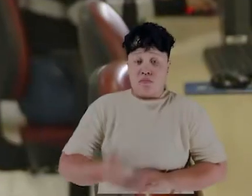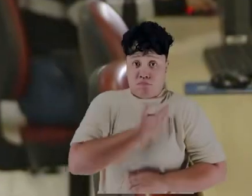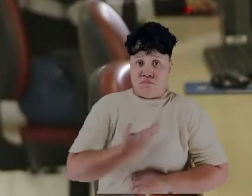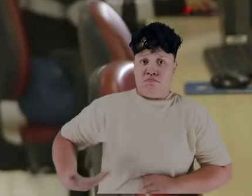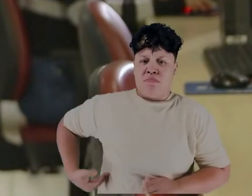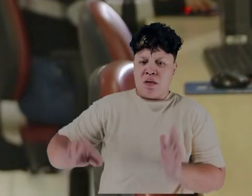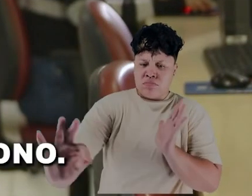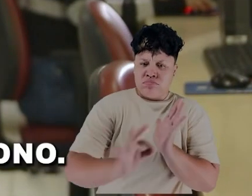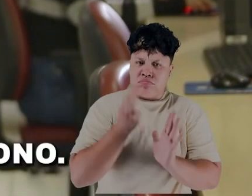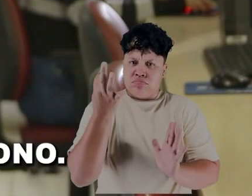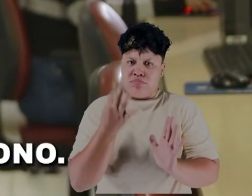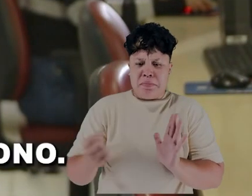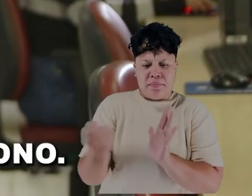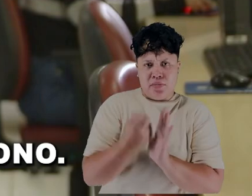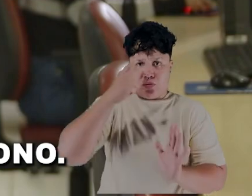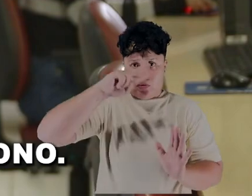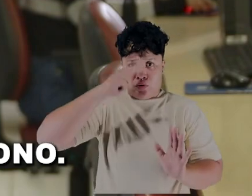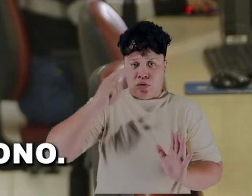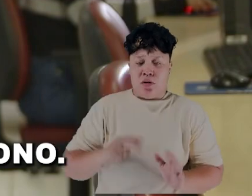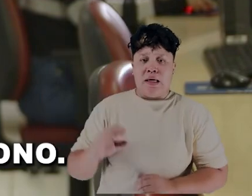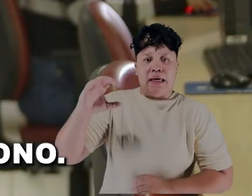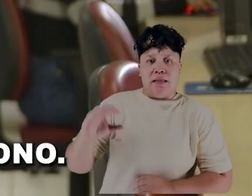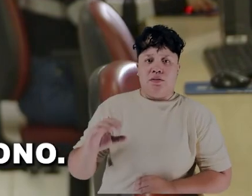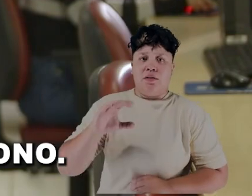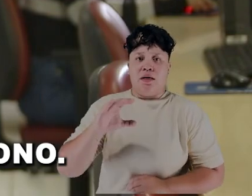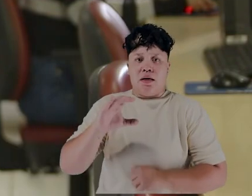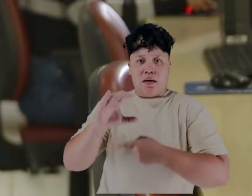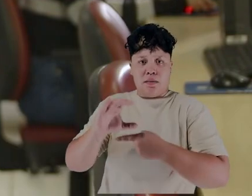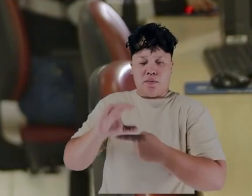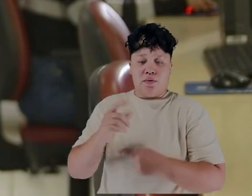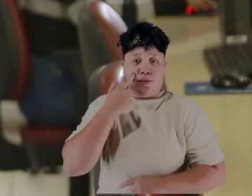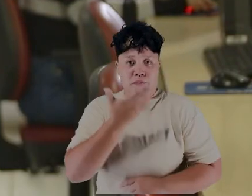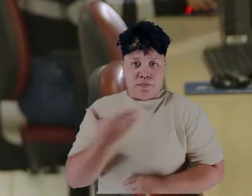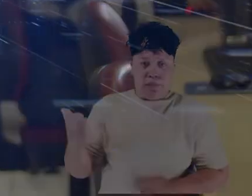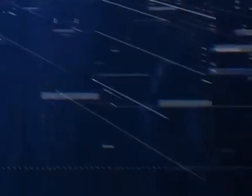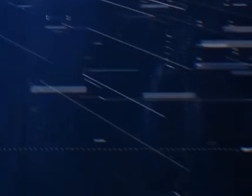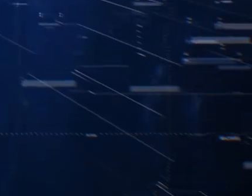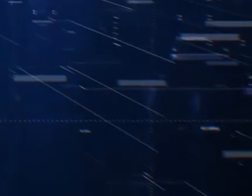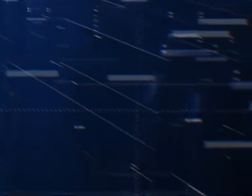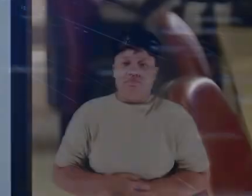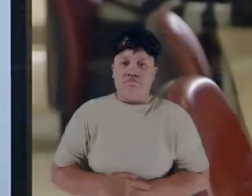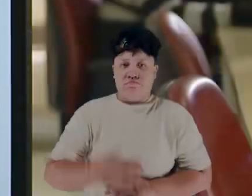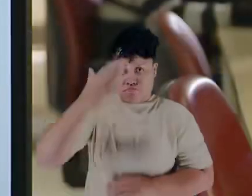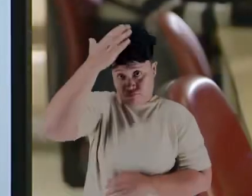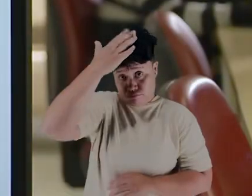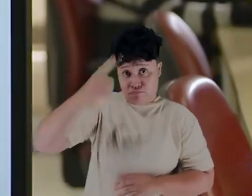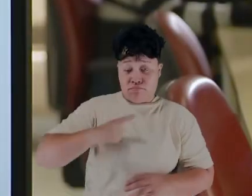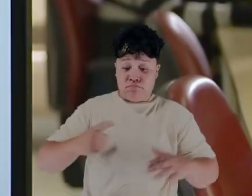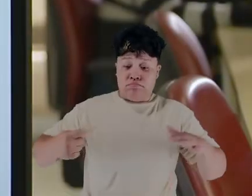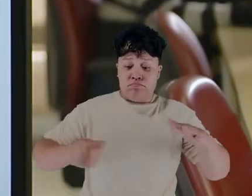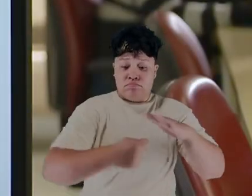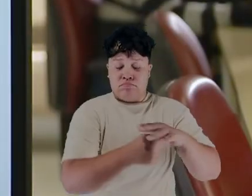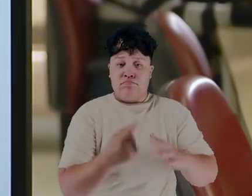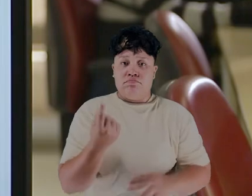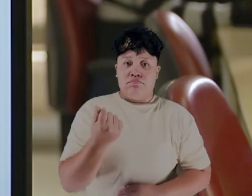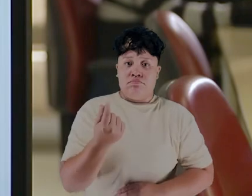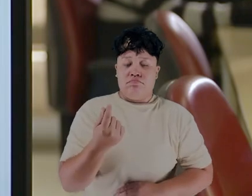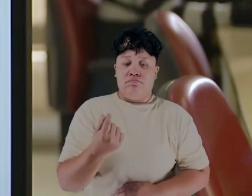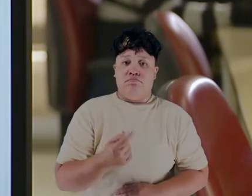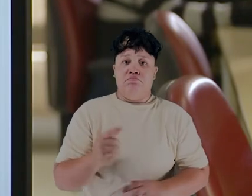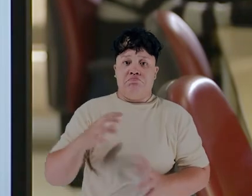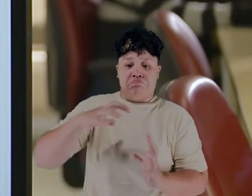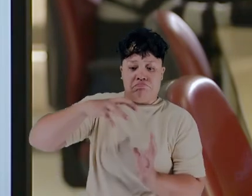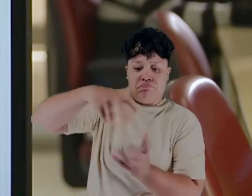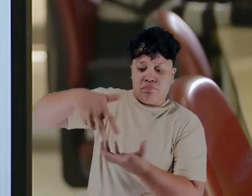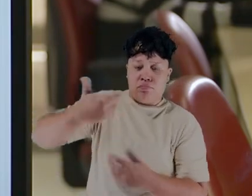O governo assina acordo histórico de créditos de carbono. Acompanhe os destaques. Pará garante financiamento com